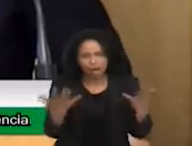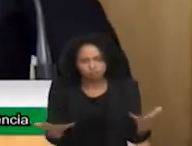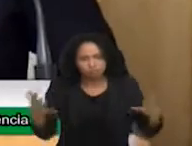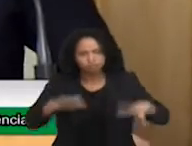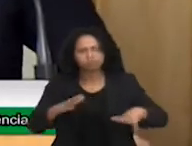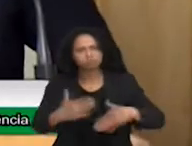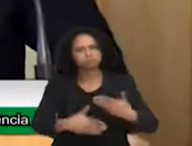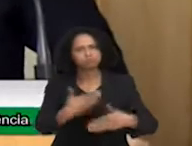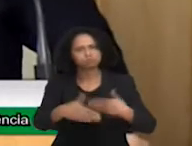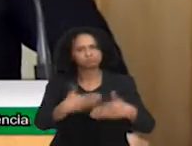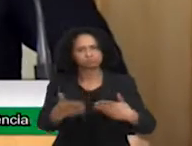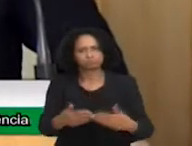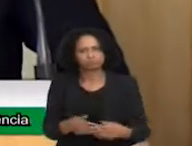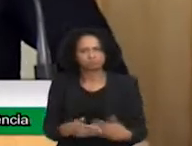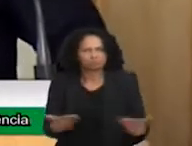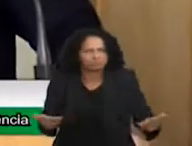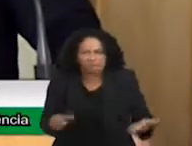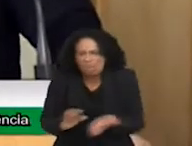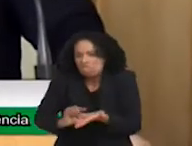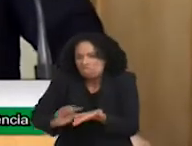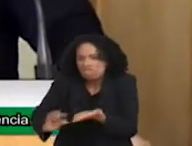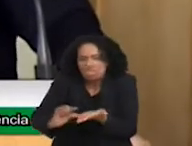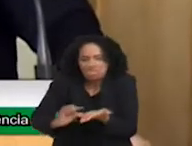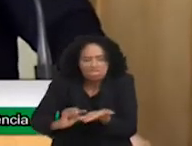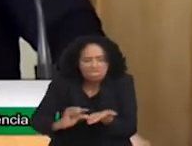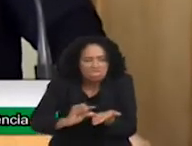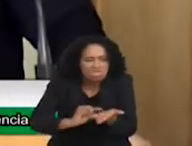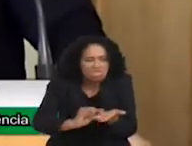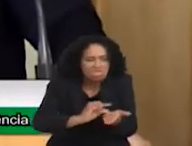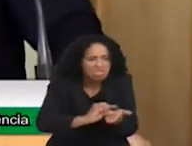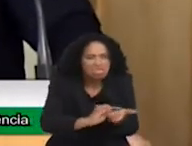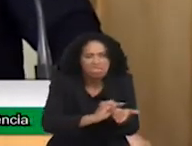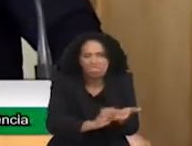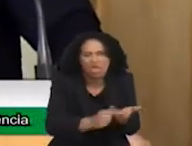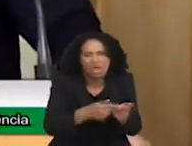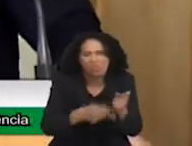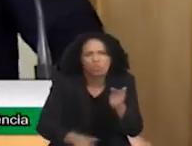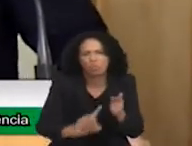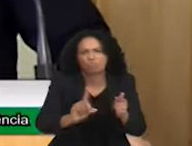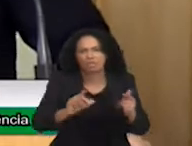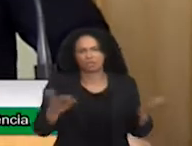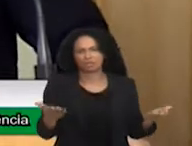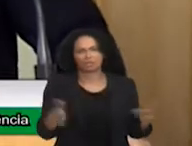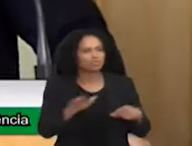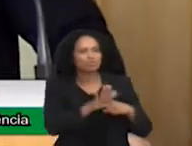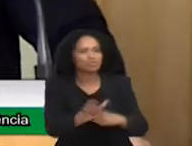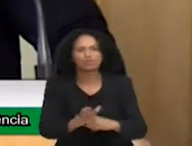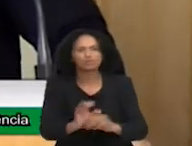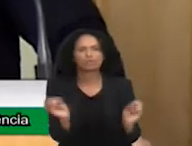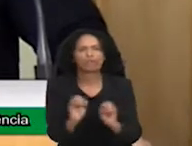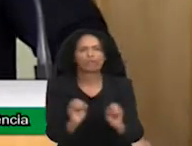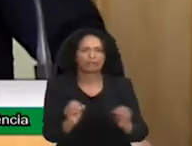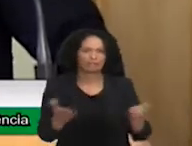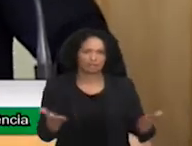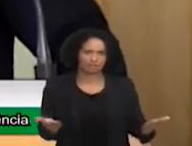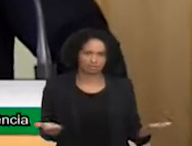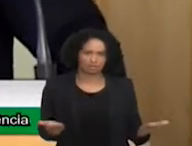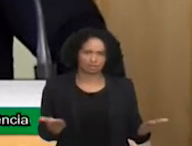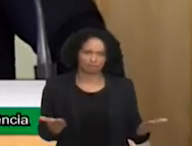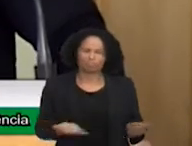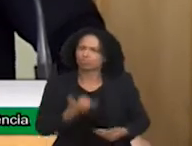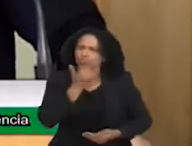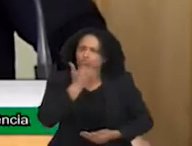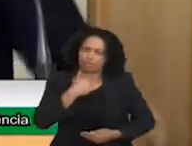frente, ou o pouquinho que você está fazendo só está desperdiçando dinheiro e tempo da família. Uma vez por semana, fisioterapia. Eu sou fisioterapeuta.